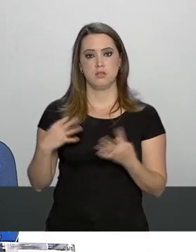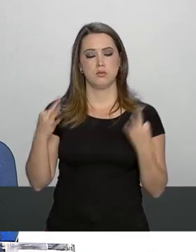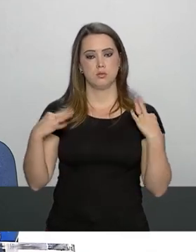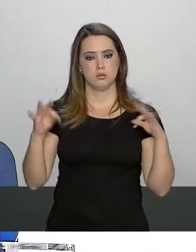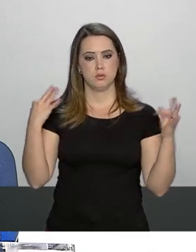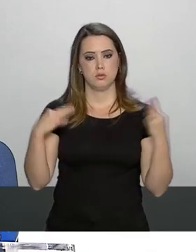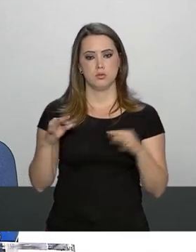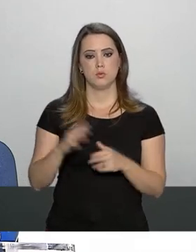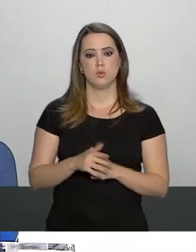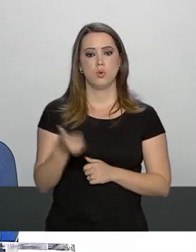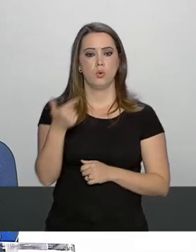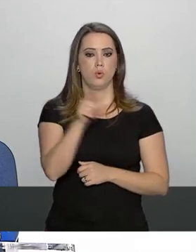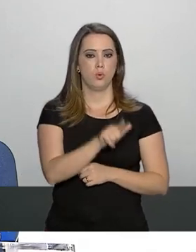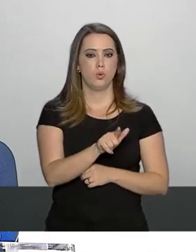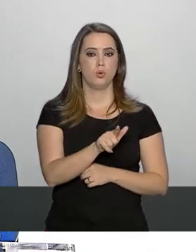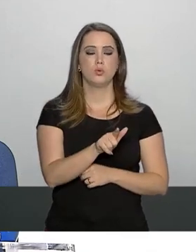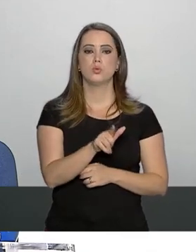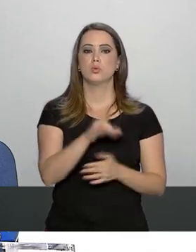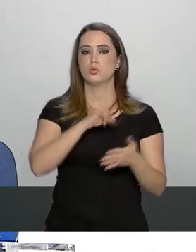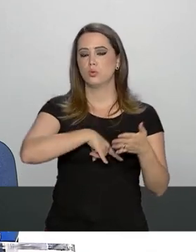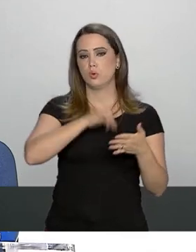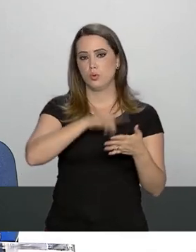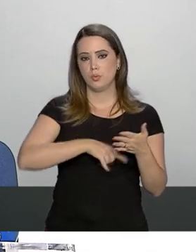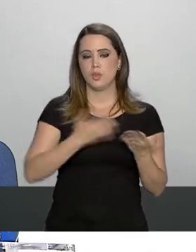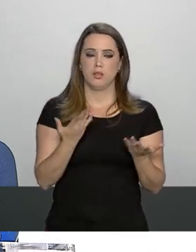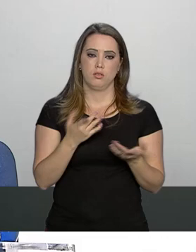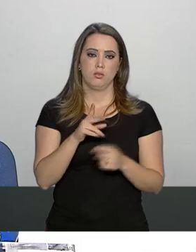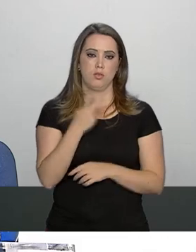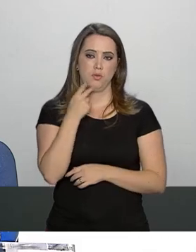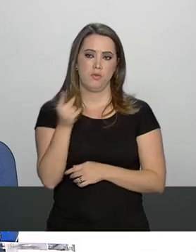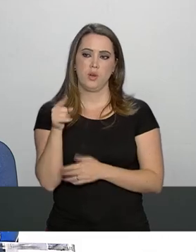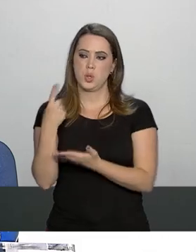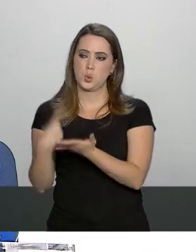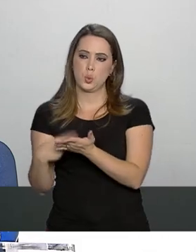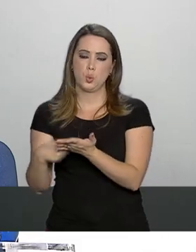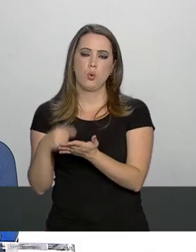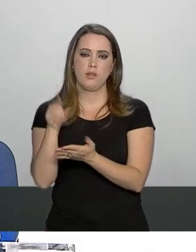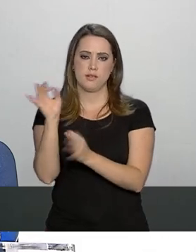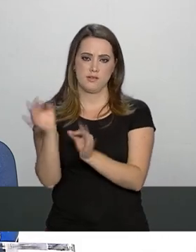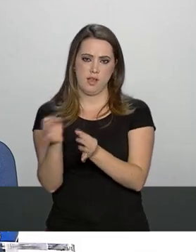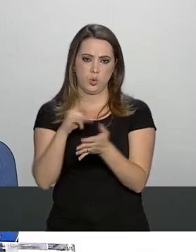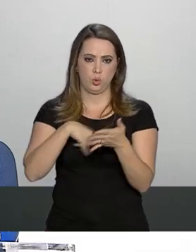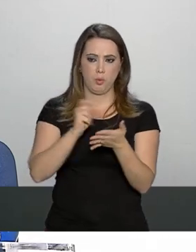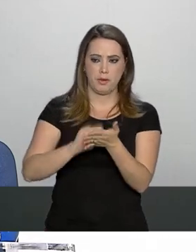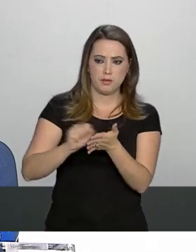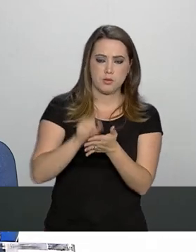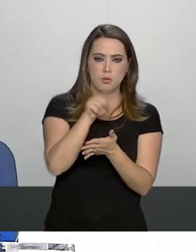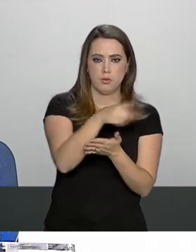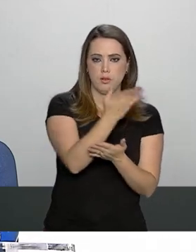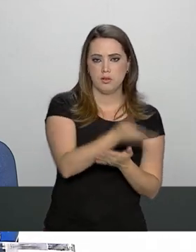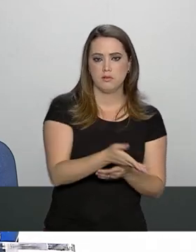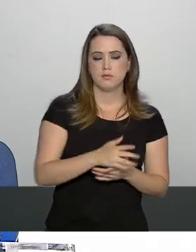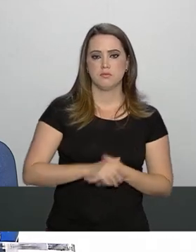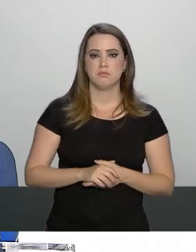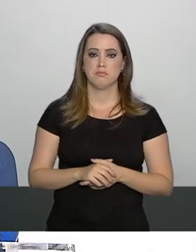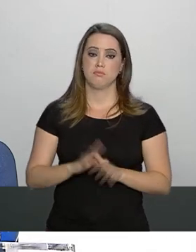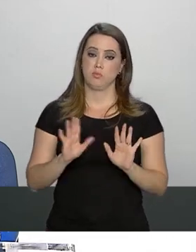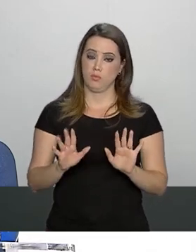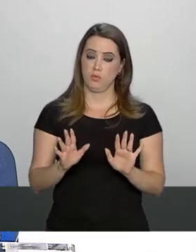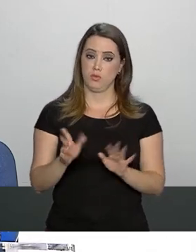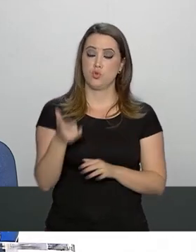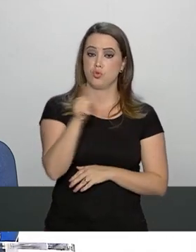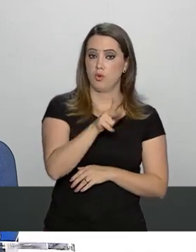então ok eu não confirmo que aquele documento tenha sido esse mas ele assinou já saiu a edição extra? obrigado não, eu